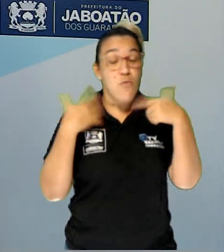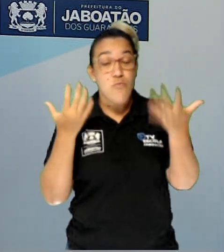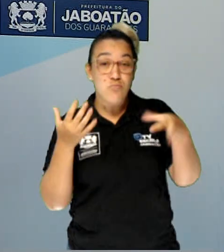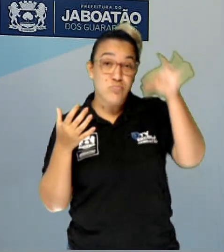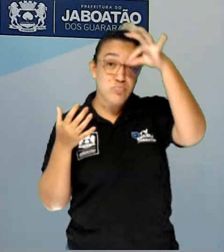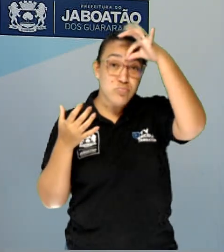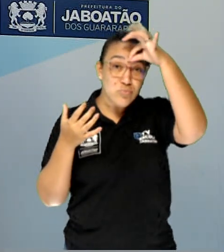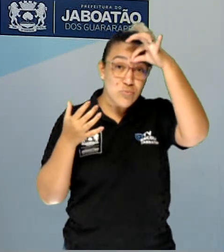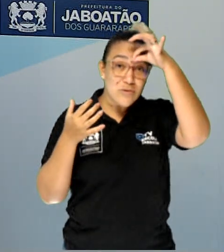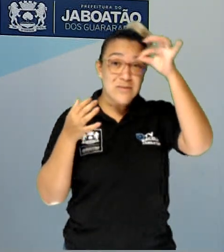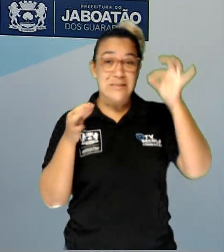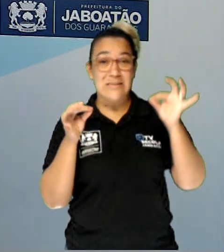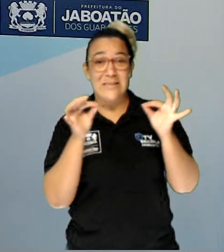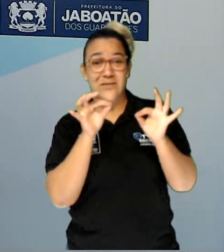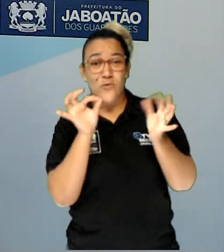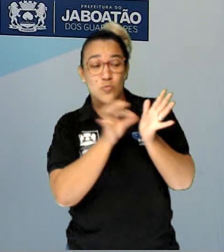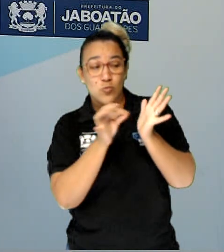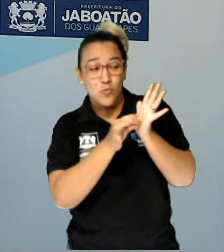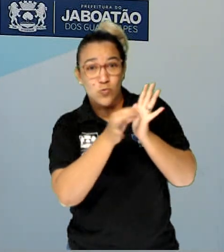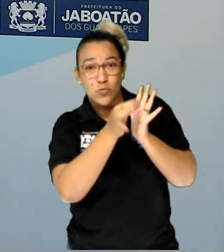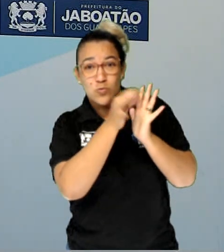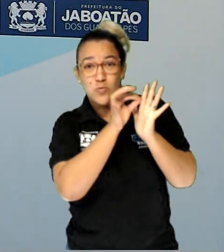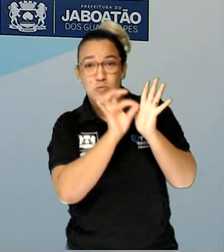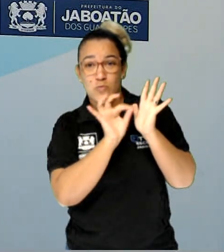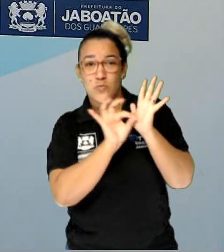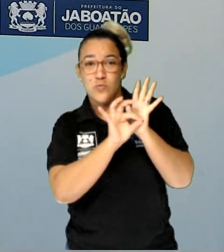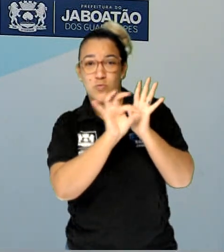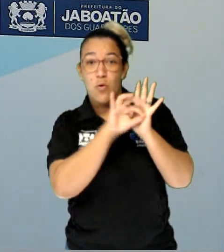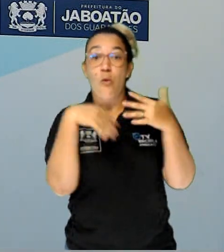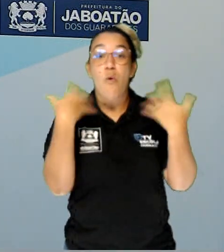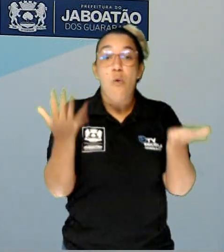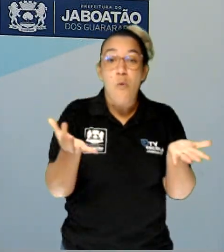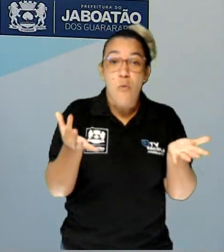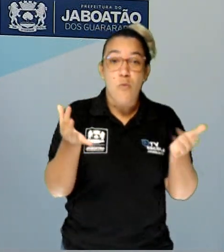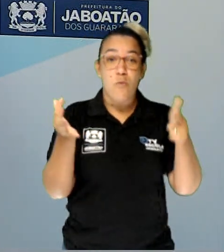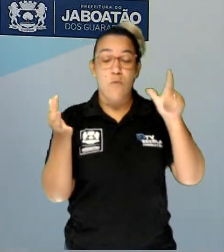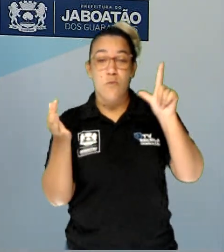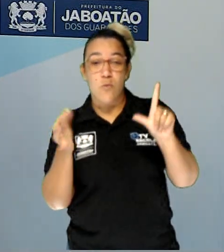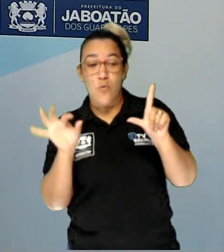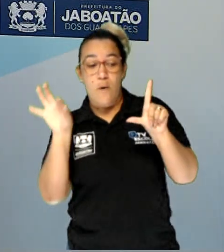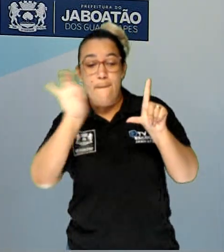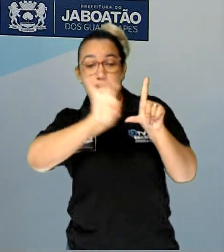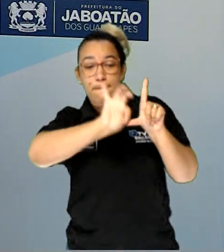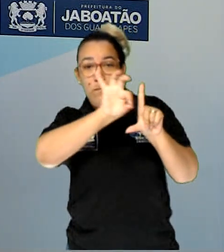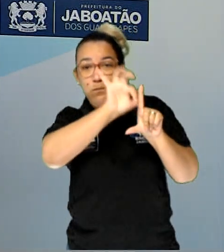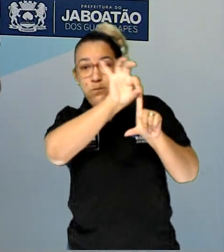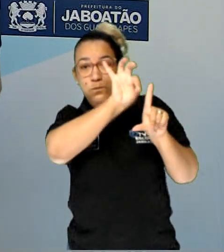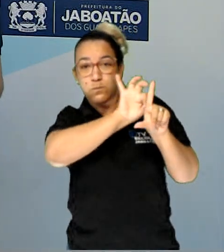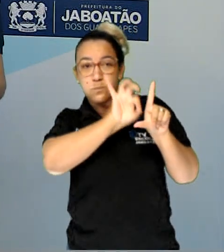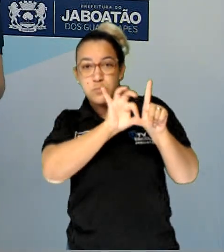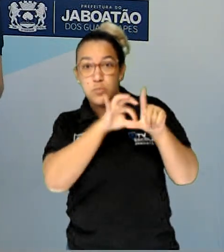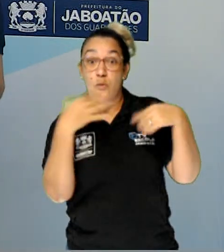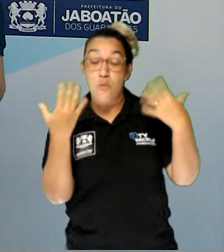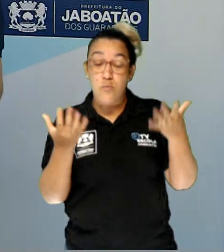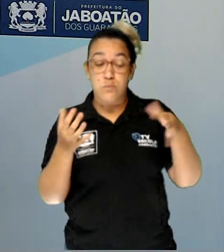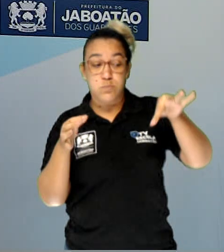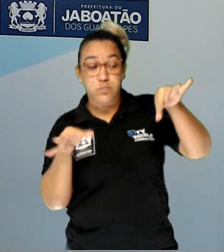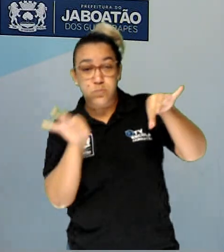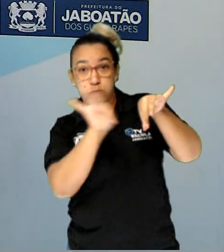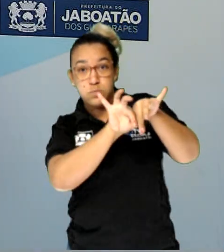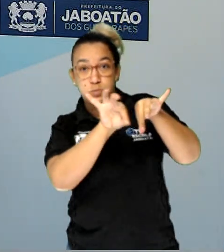dela, na região pubiana, se o indivíduo tiver verrugas, também nessa região genital, de maneira geral,